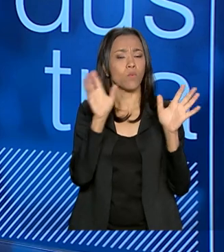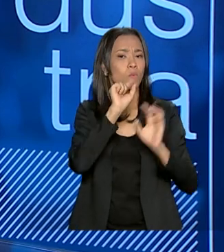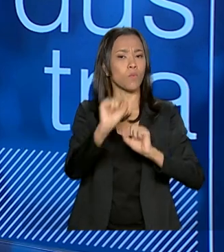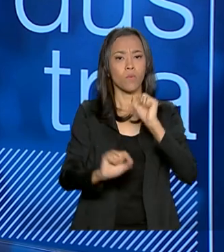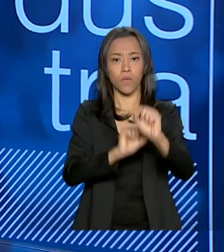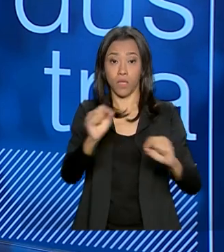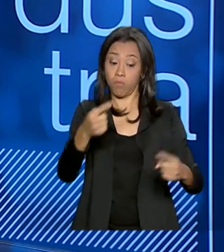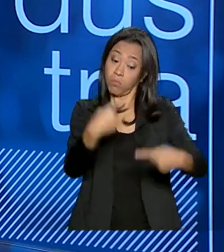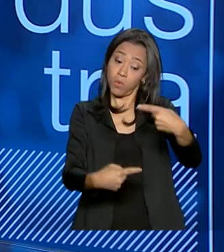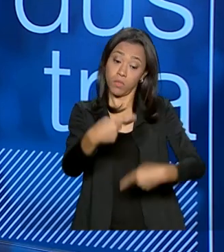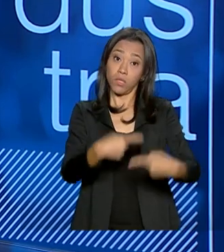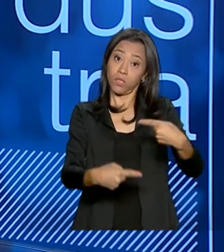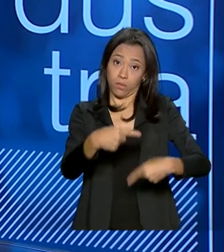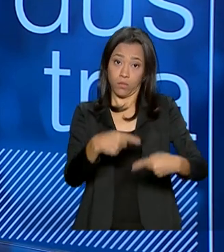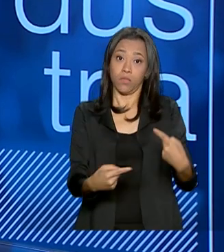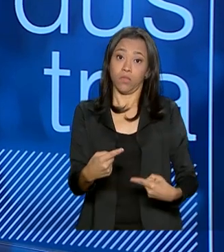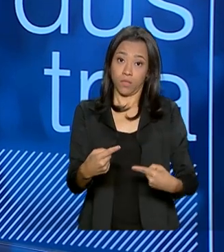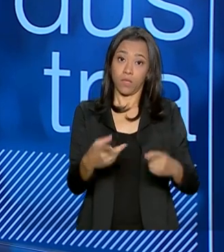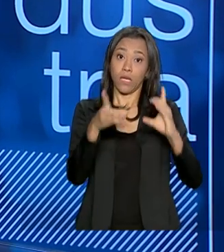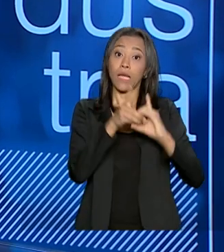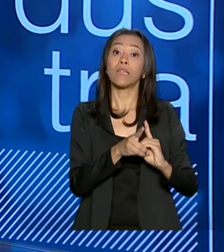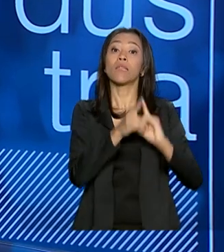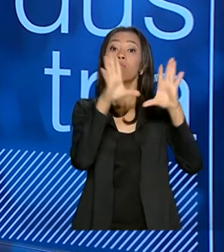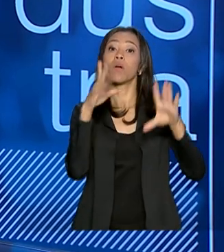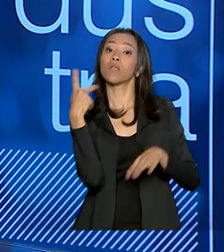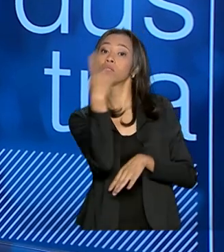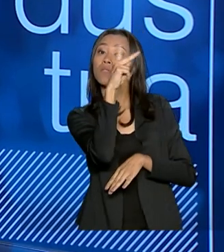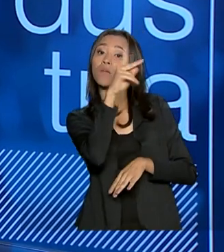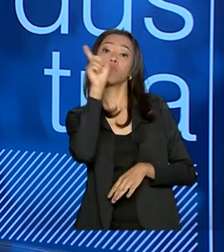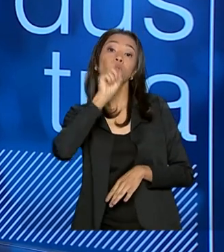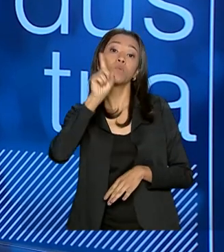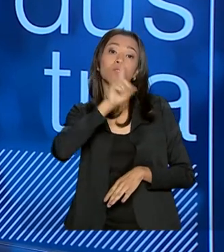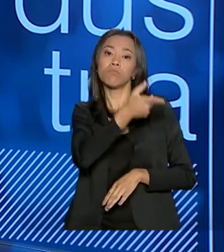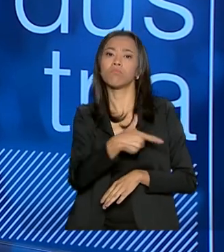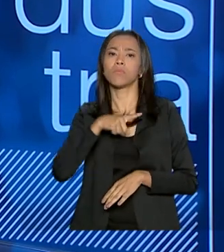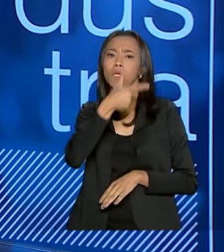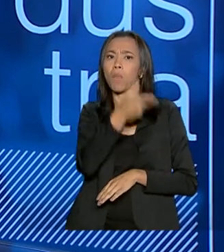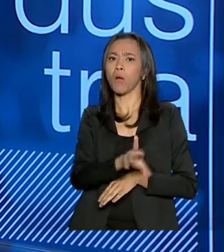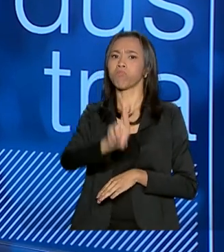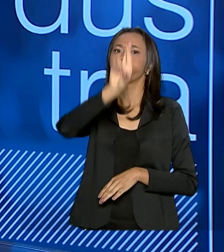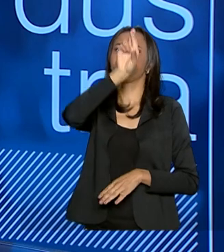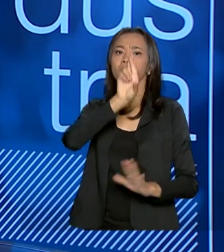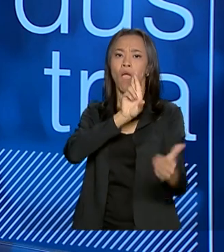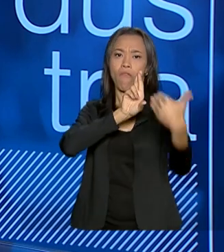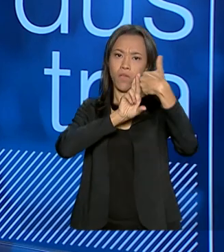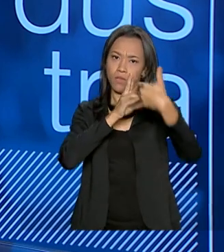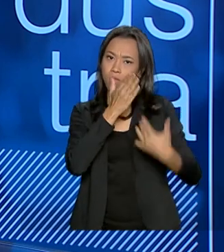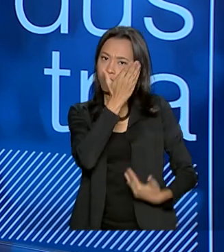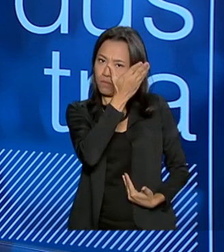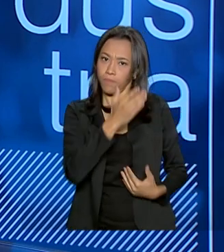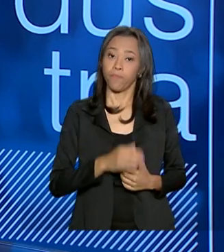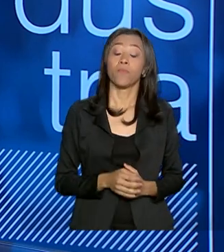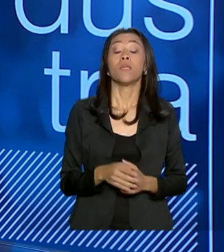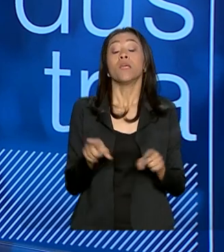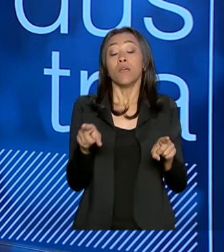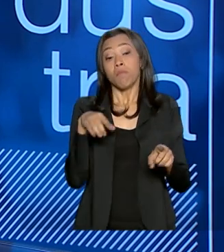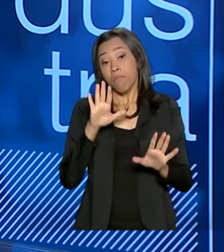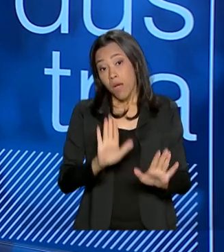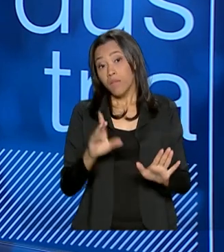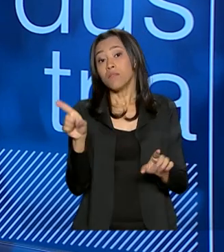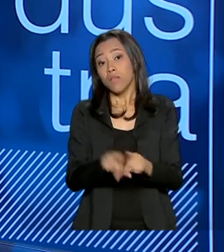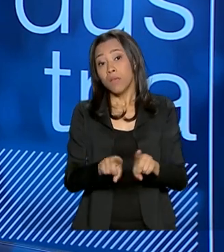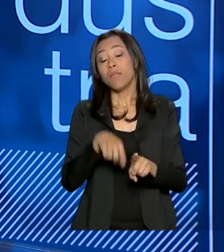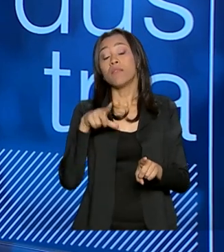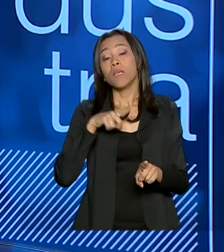que a democracia americana representa. Mas, por outro lado, nós temos que ter o pragmatismo suficiente para